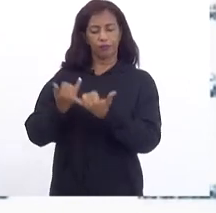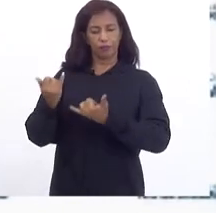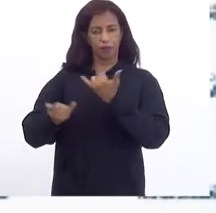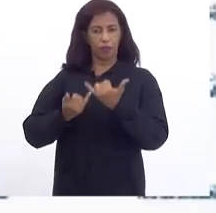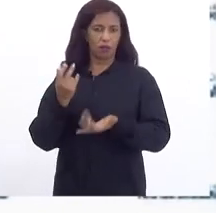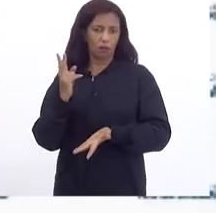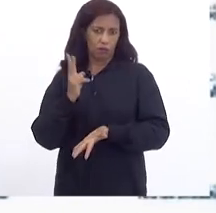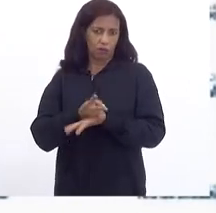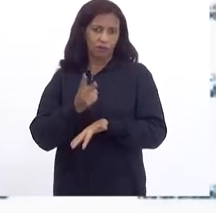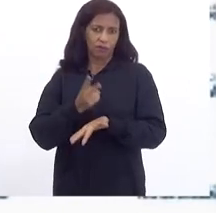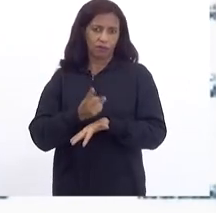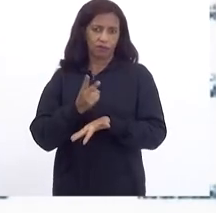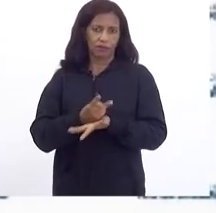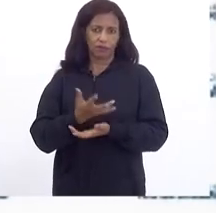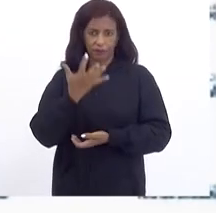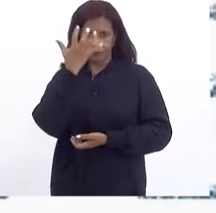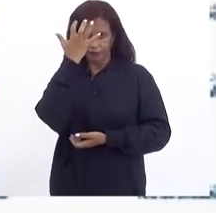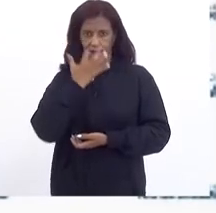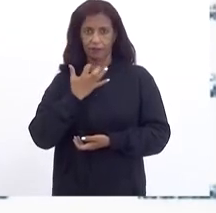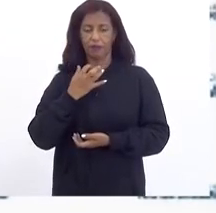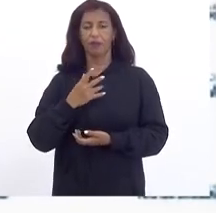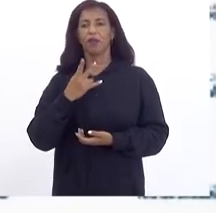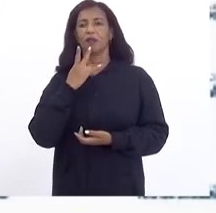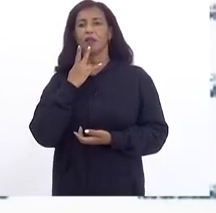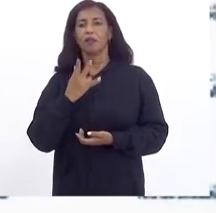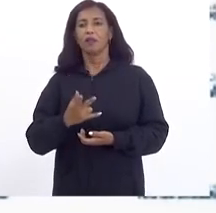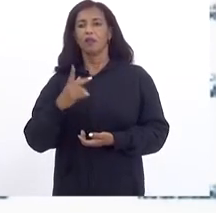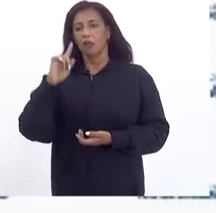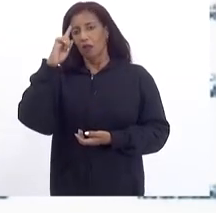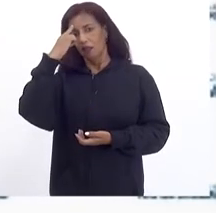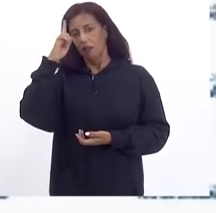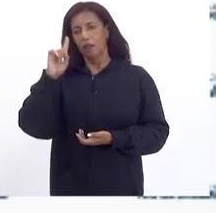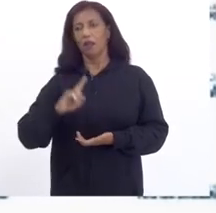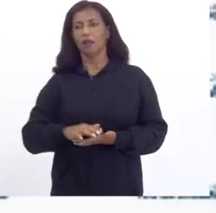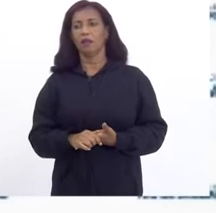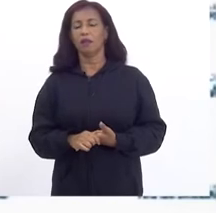ao mesmo tempo Sério Dizendo que A ideia Do